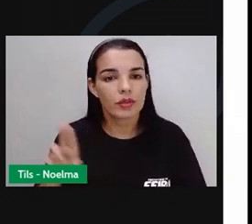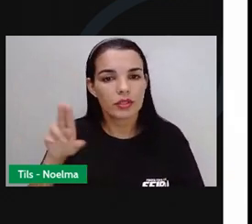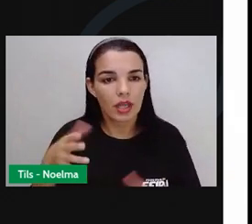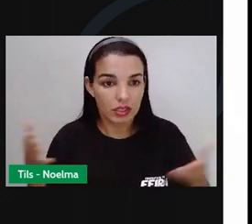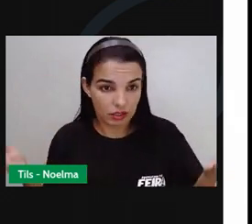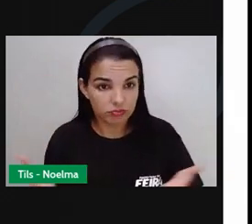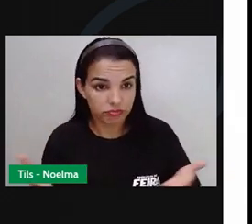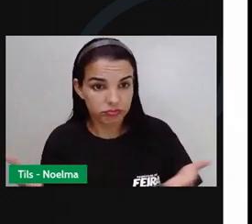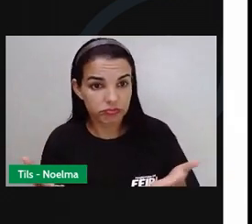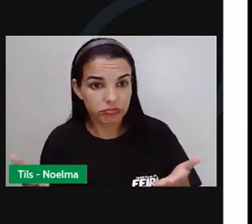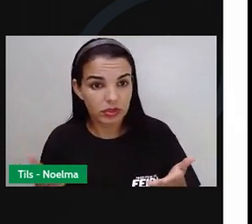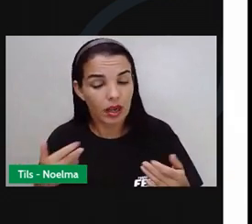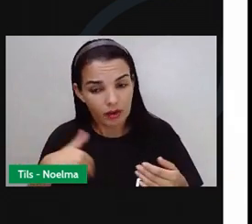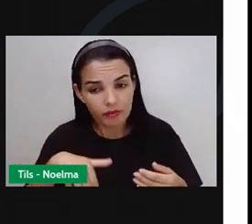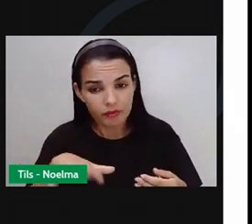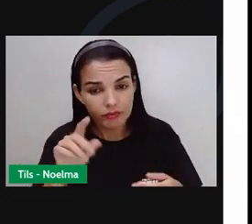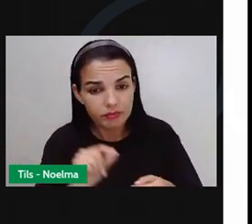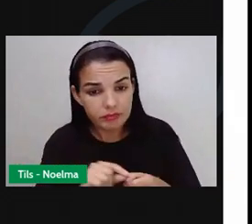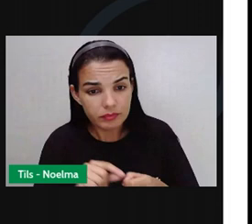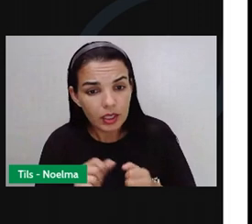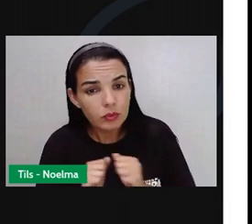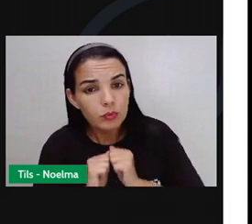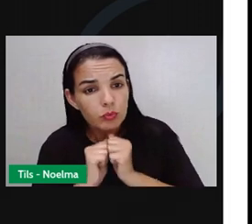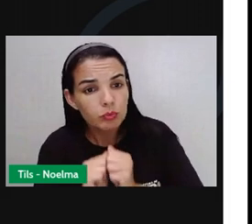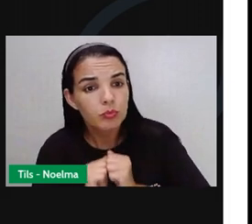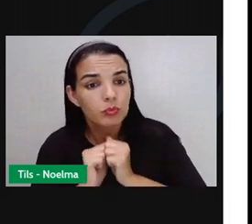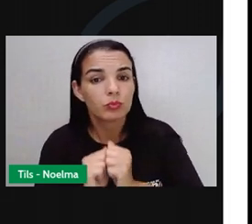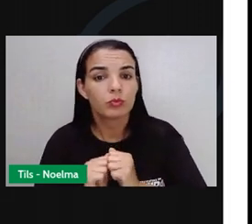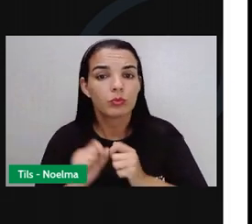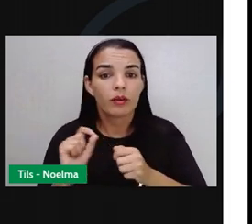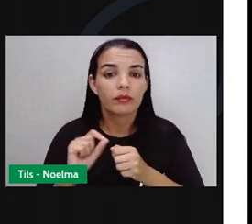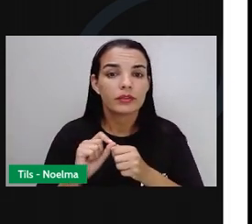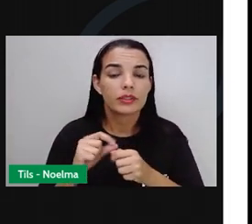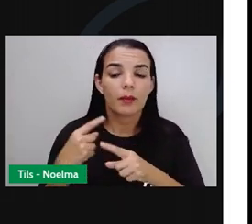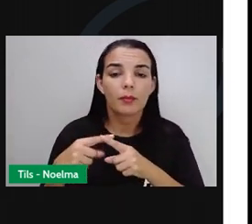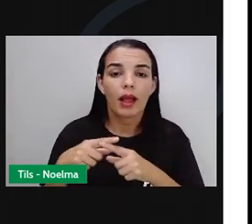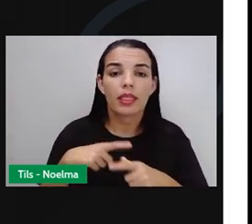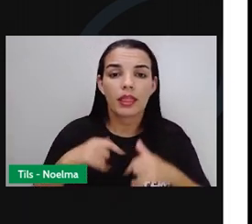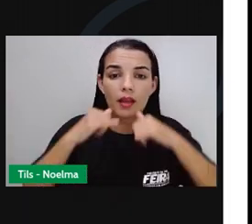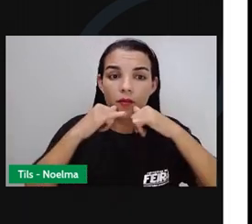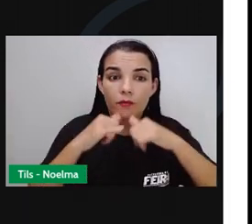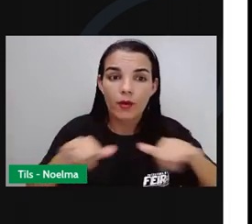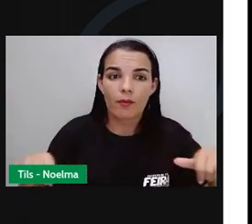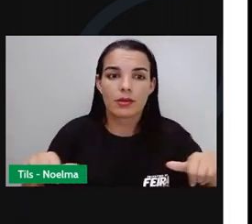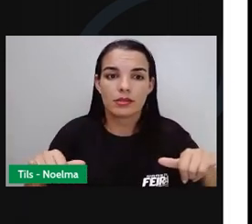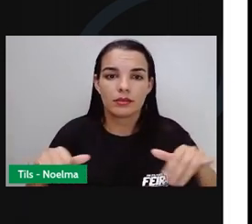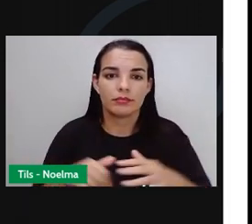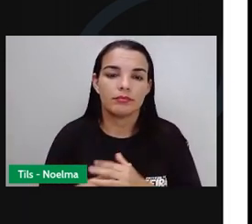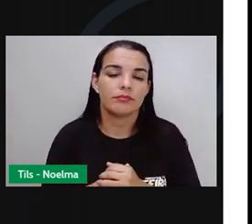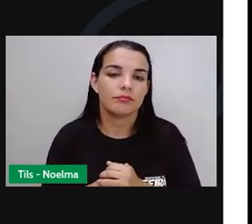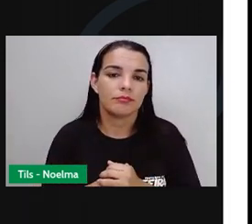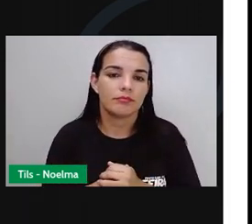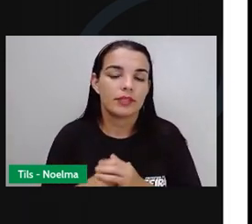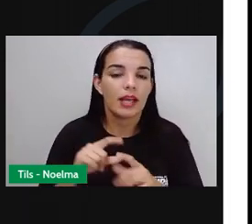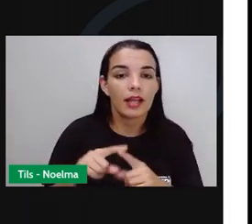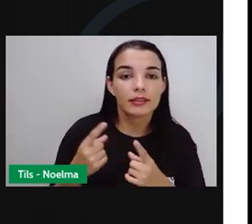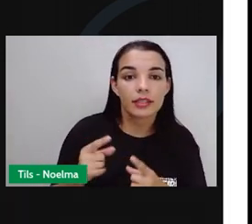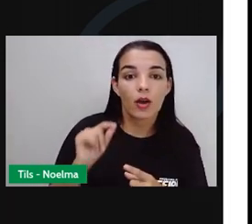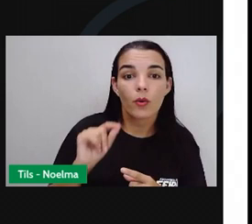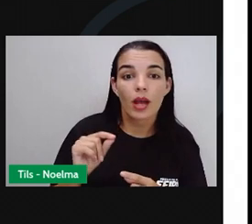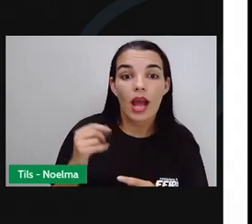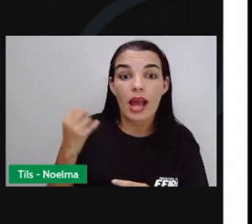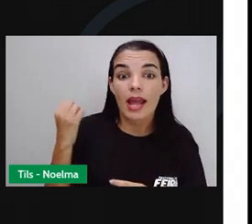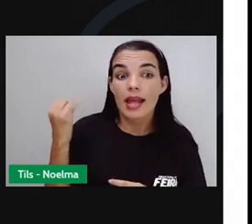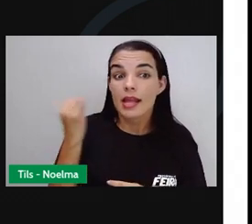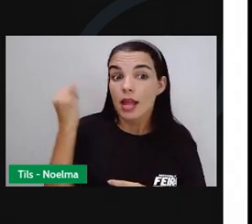Cordelistas. Grande parte dos Cordelistas tem formação universitária. Os Cordelistas sabem o quanto é